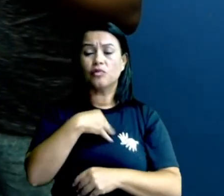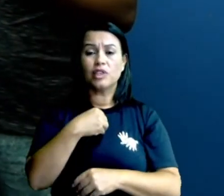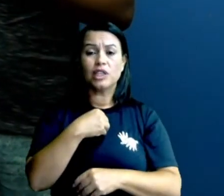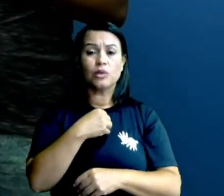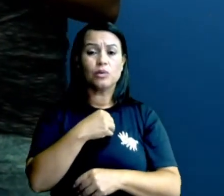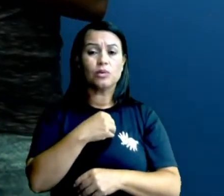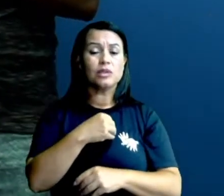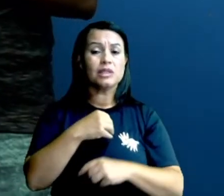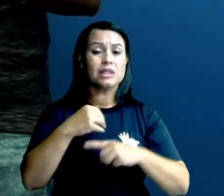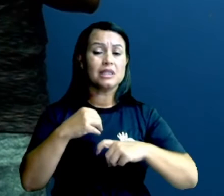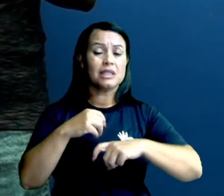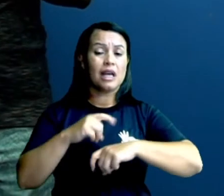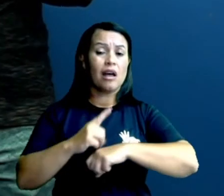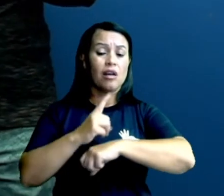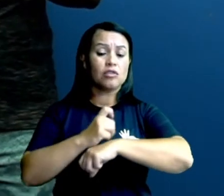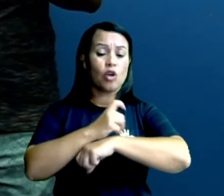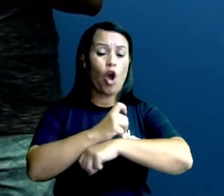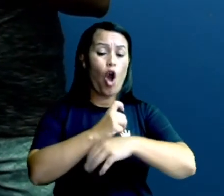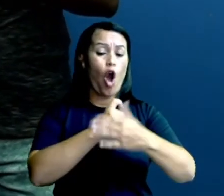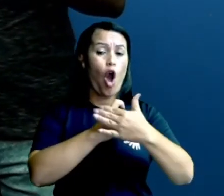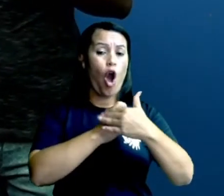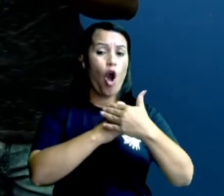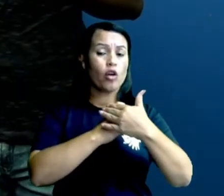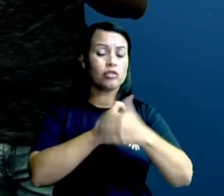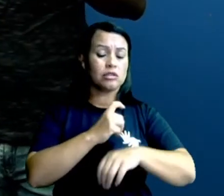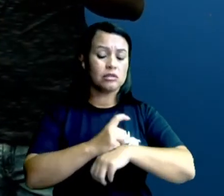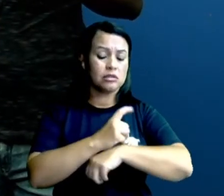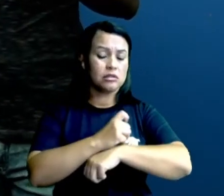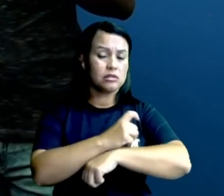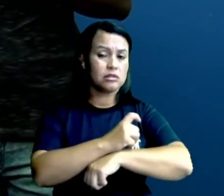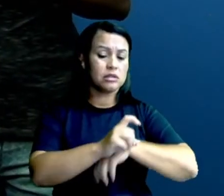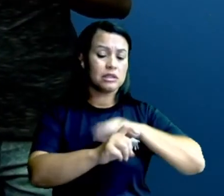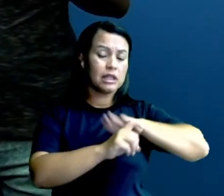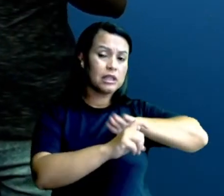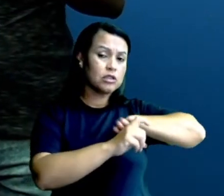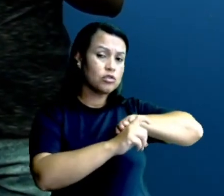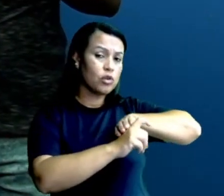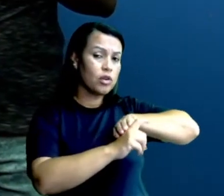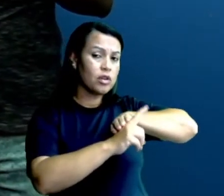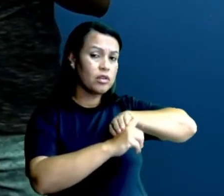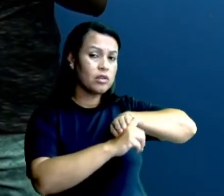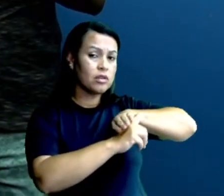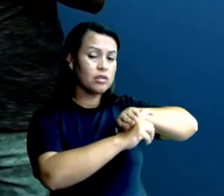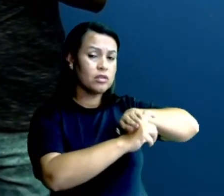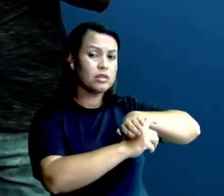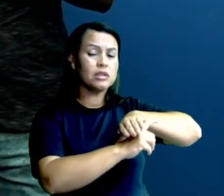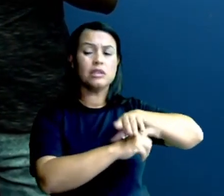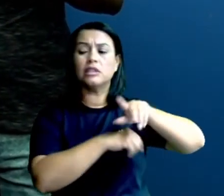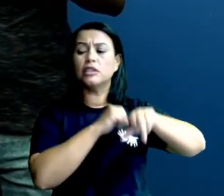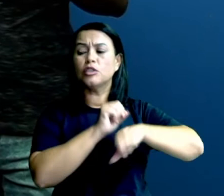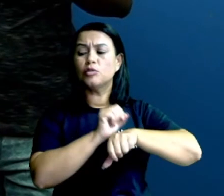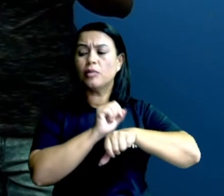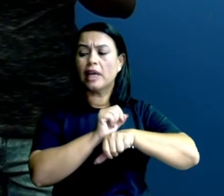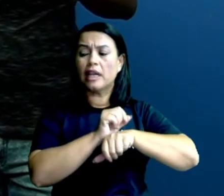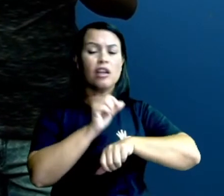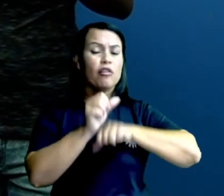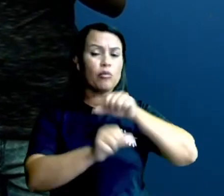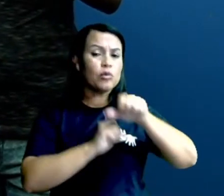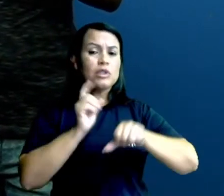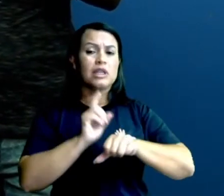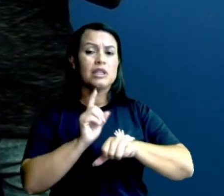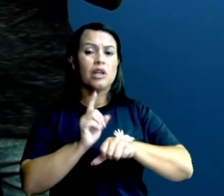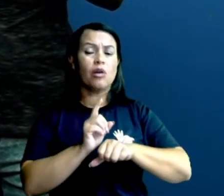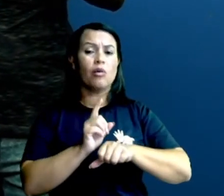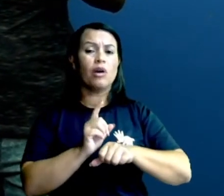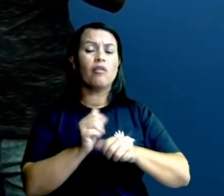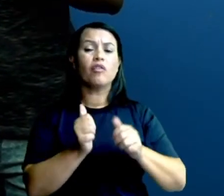costas, e fica levando os seus filhotes por um longo período, até que eles consigam ficar independentes. Ele não vai mudando de fase, ele vai